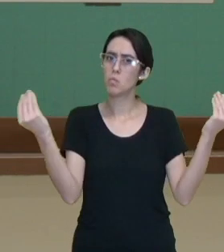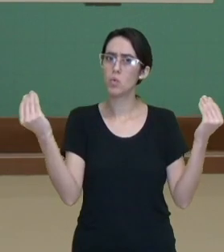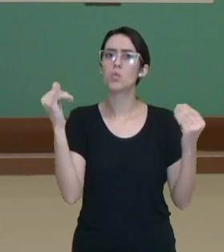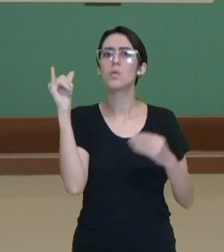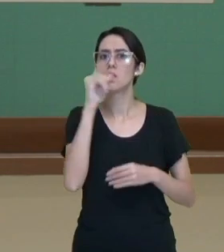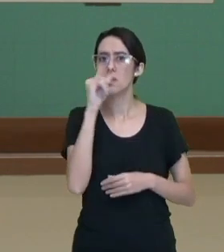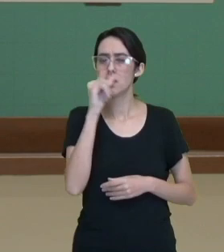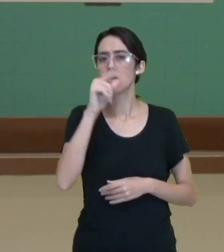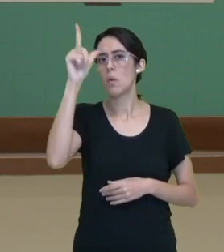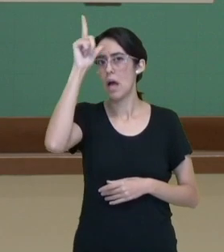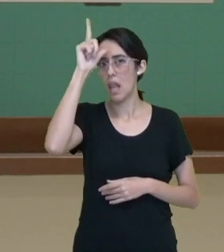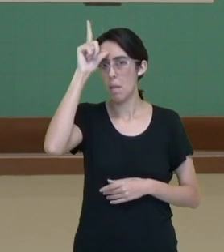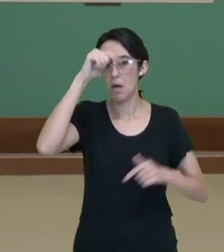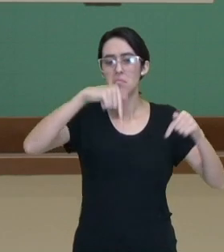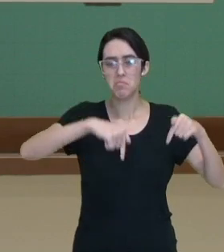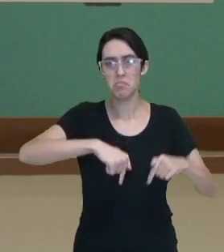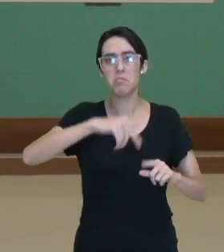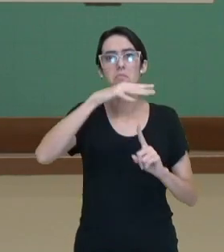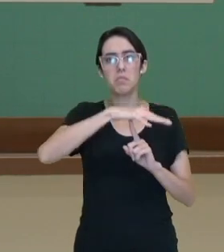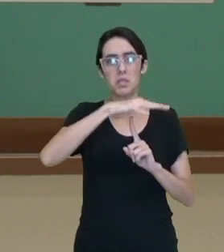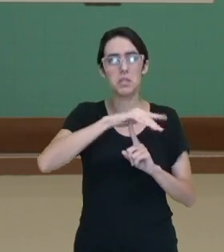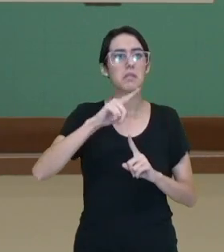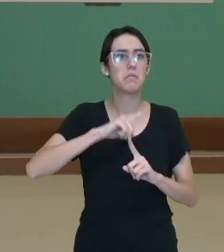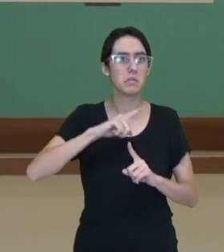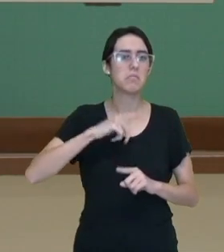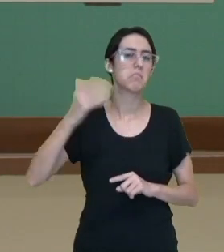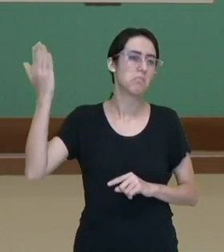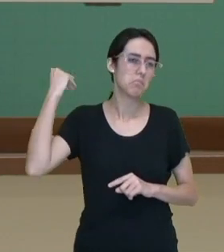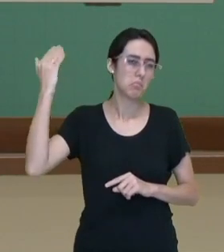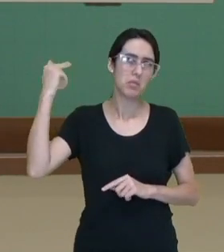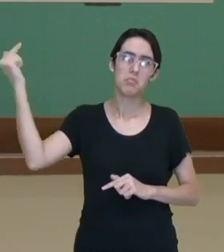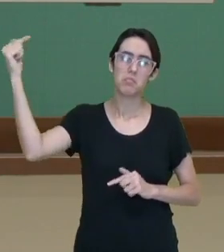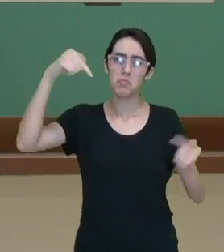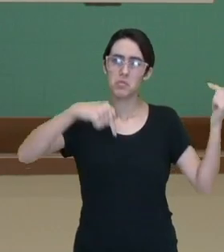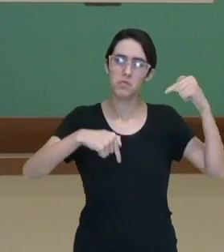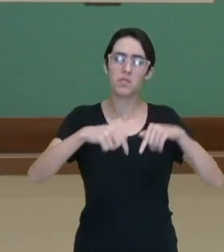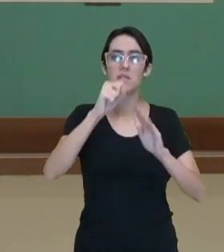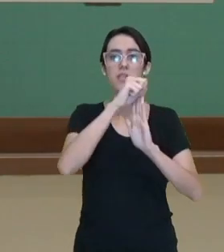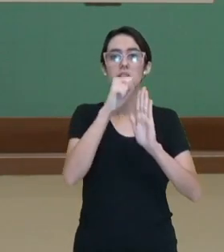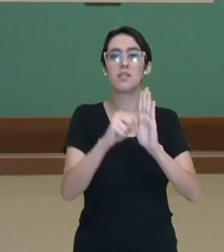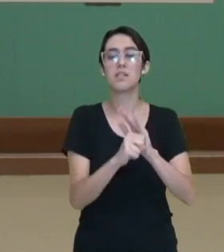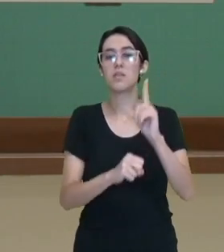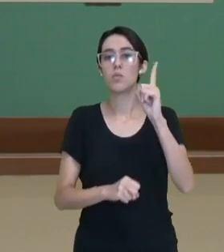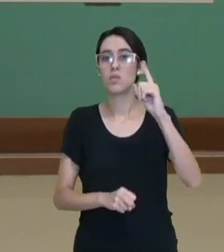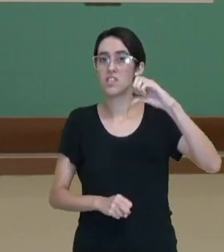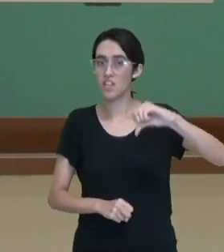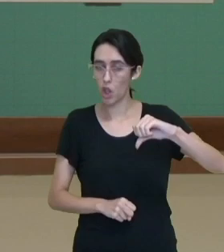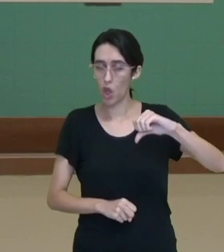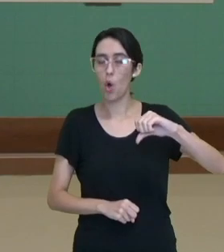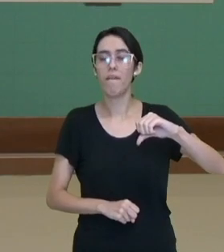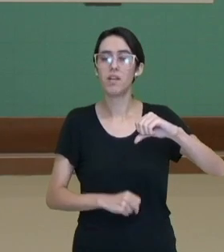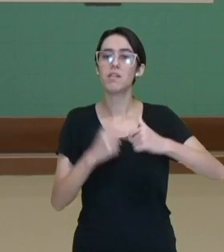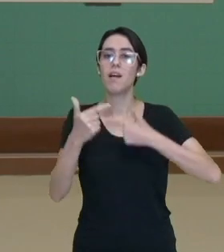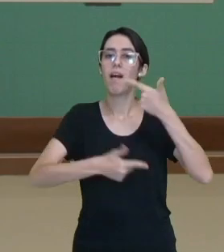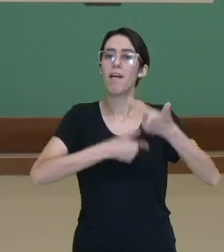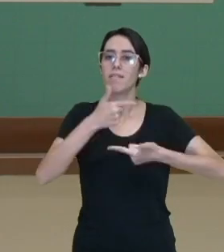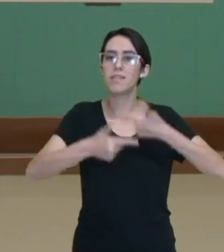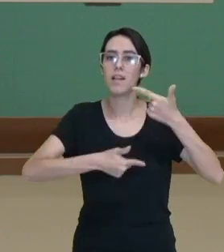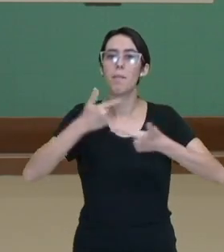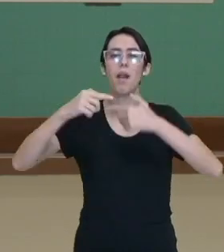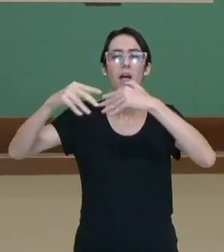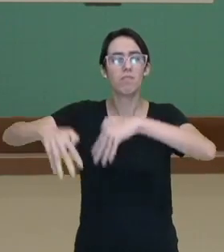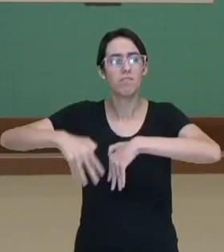e alemães que vêm para o estado do Paraná, principalmente no século XIX, para trabalhar nas